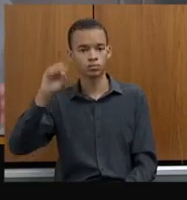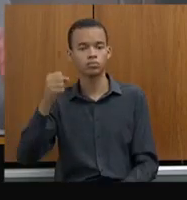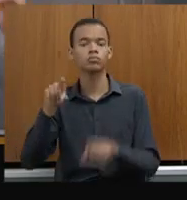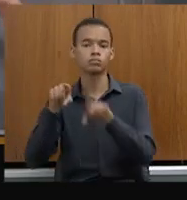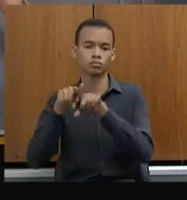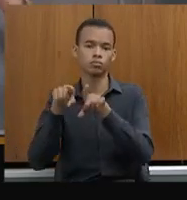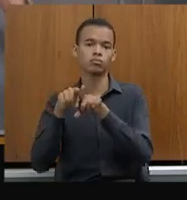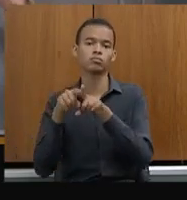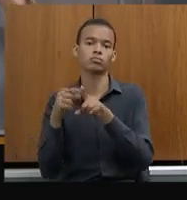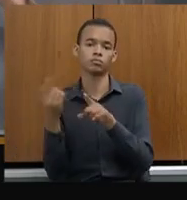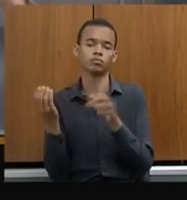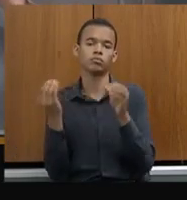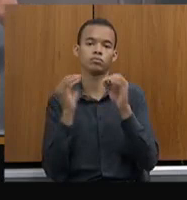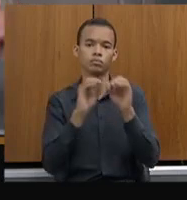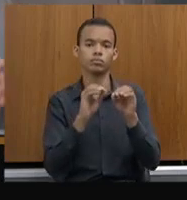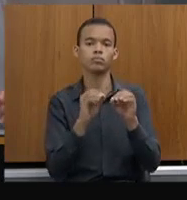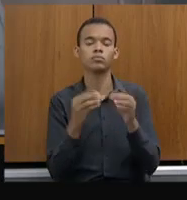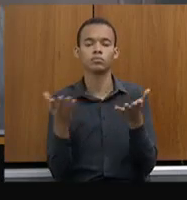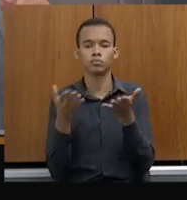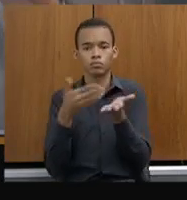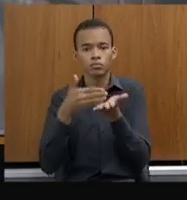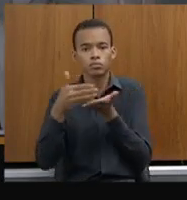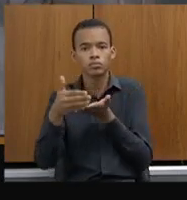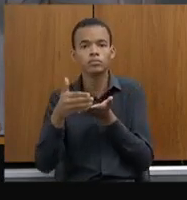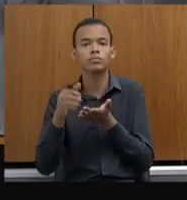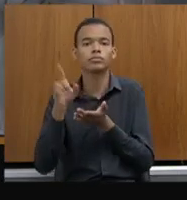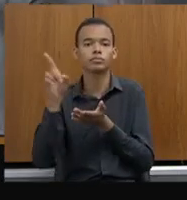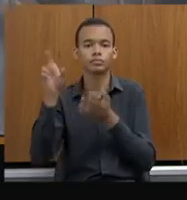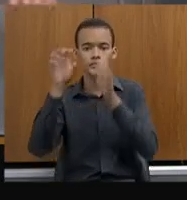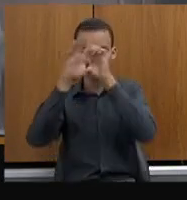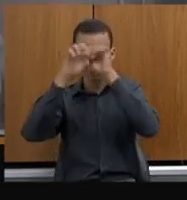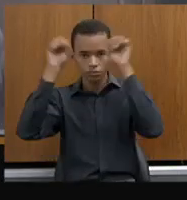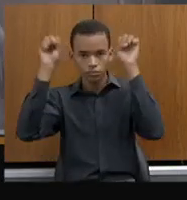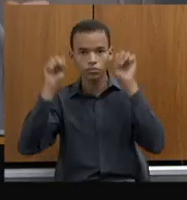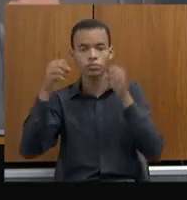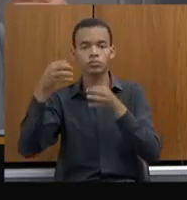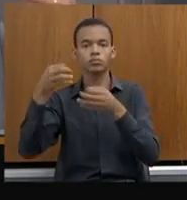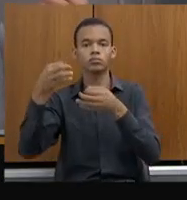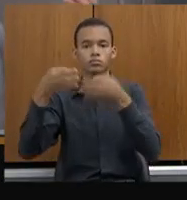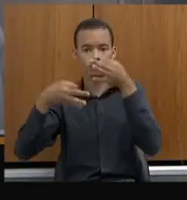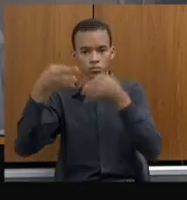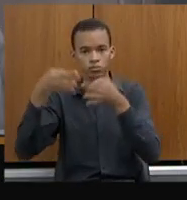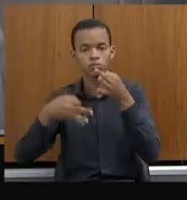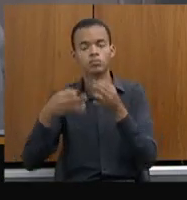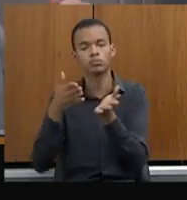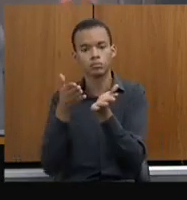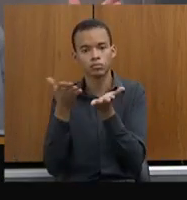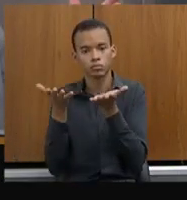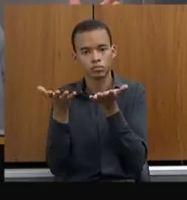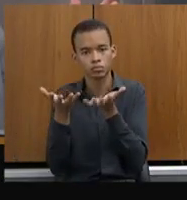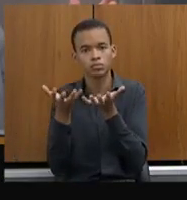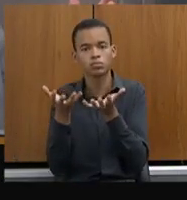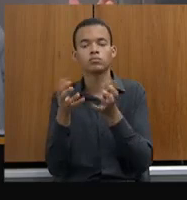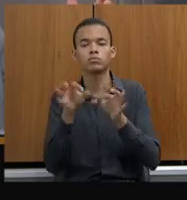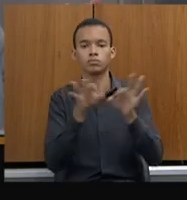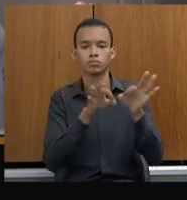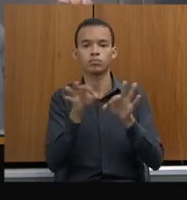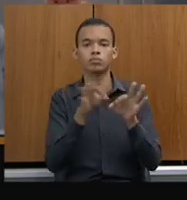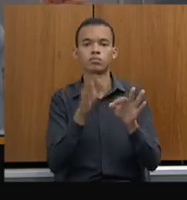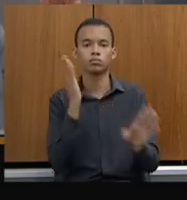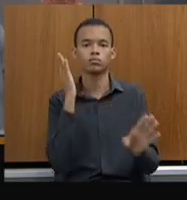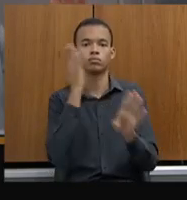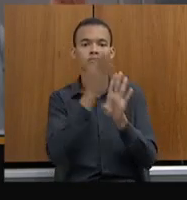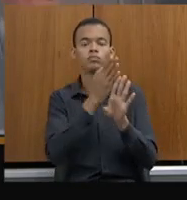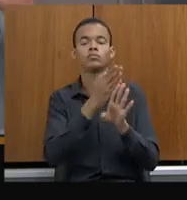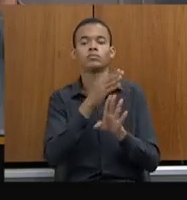em tratativas com o Tribunal de Justiça, a tramitação direta do inquérito policial. É onde nós